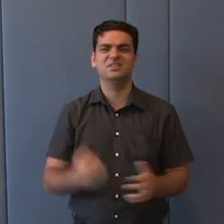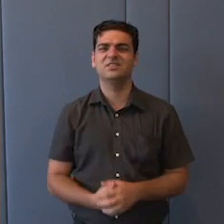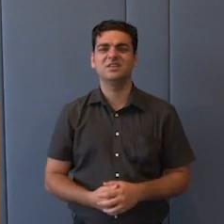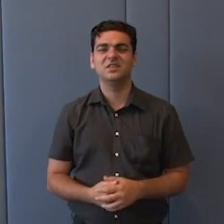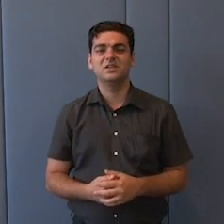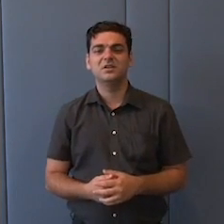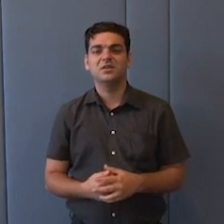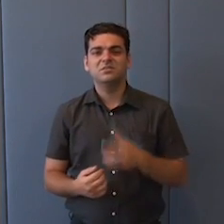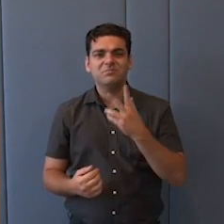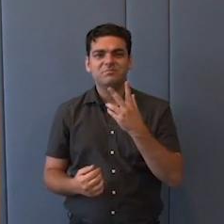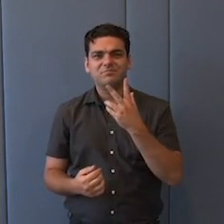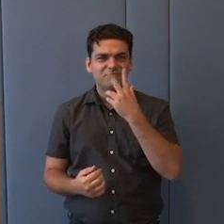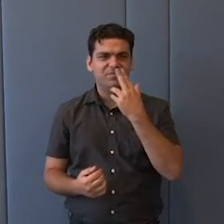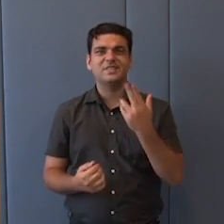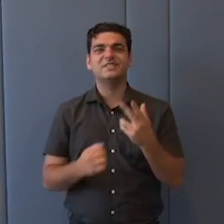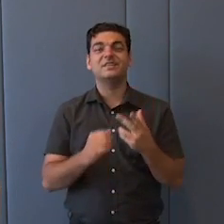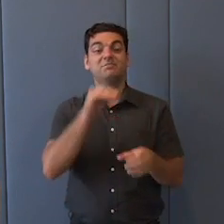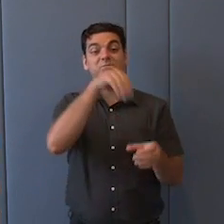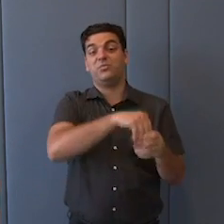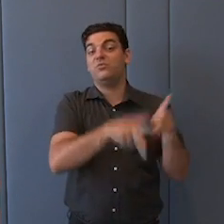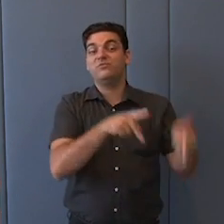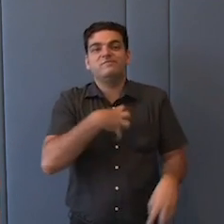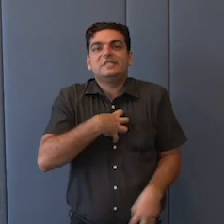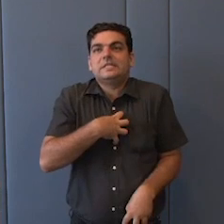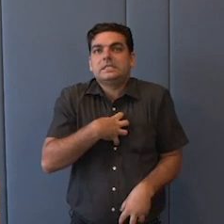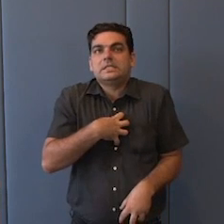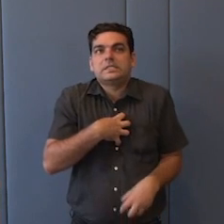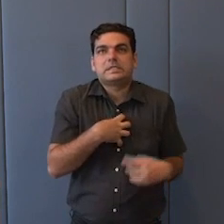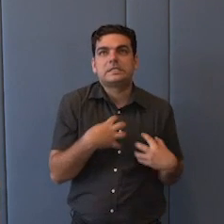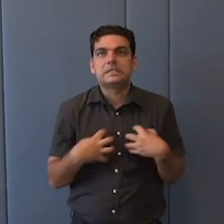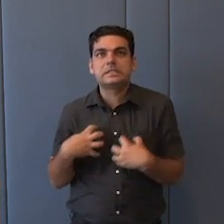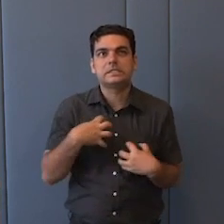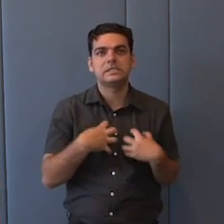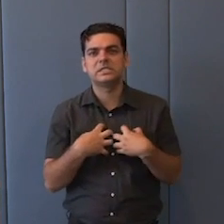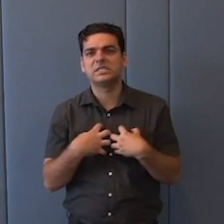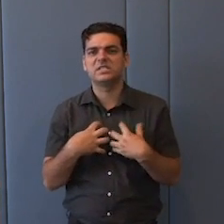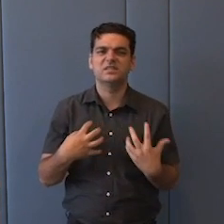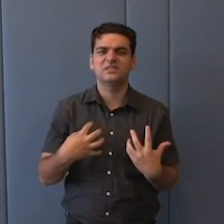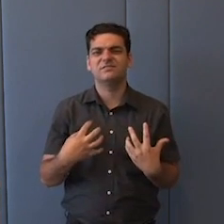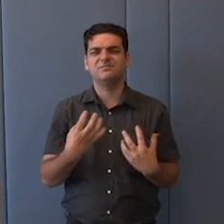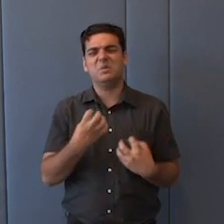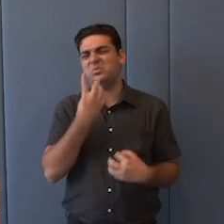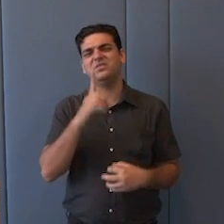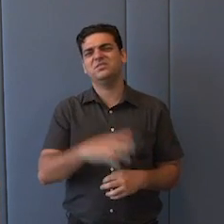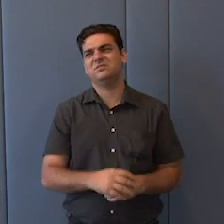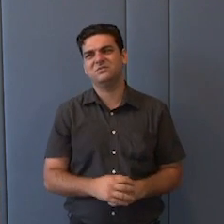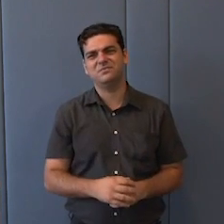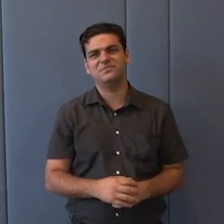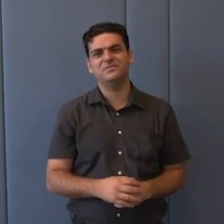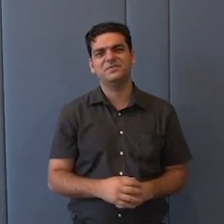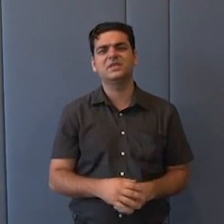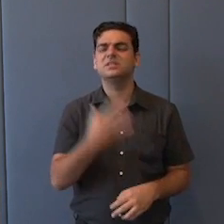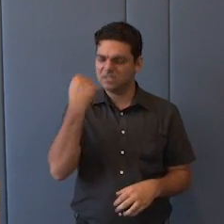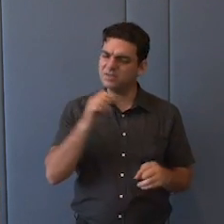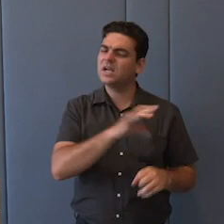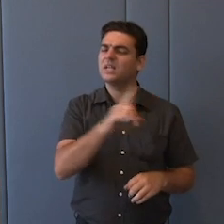sentir como um povo, como uma unidade, que é algo que acho que é bastante, é profundo na história, e mesmo tempo é recente essa expressão. E